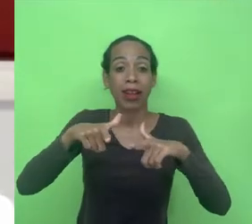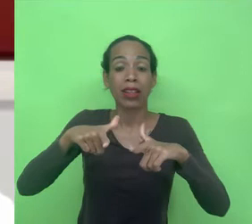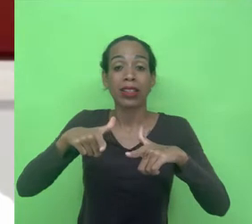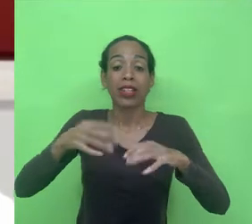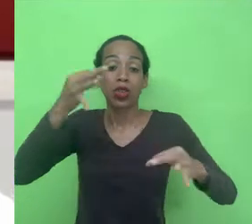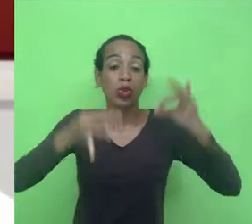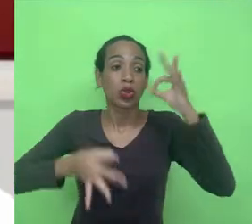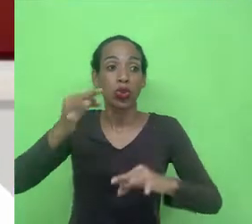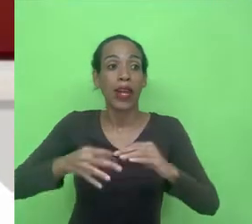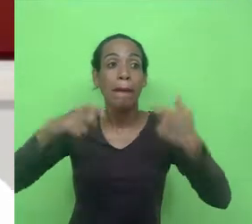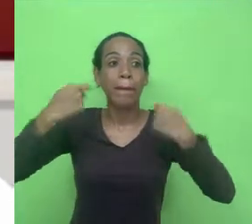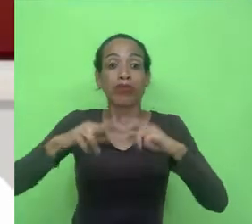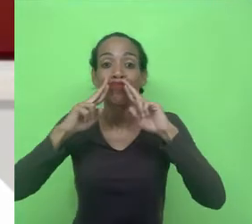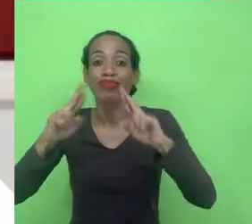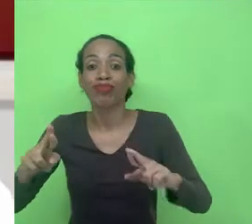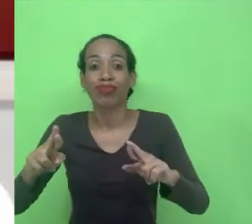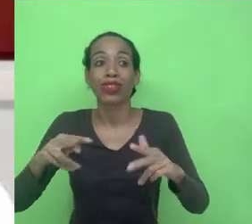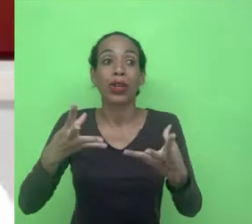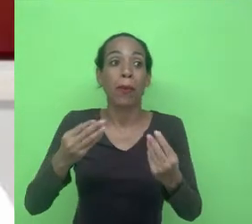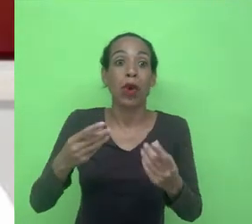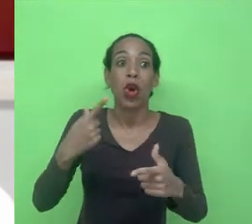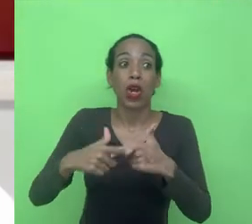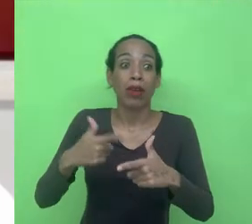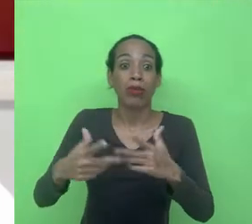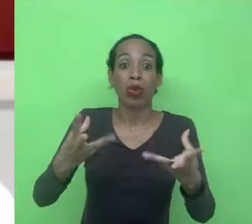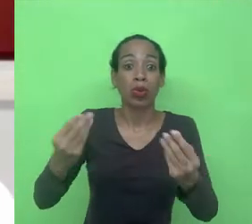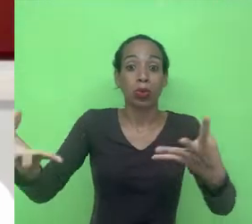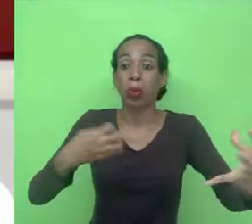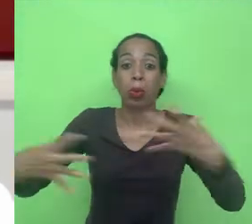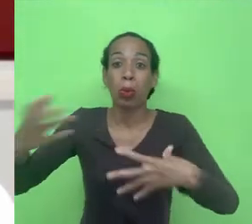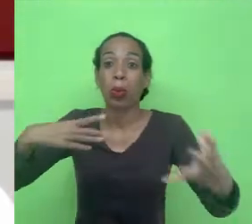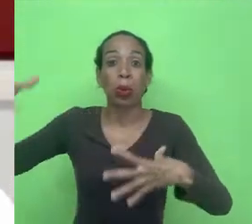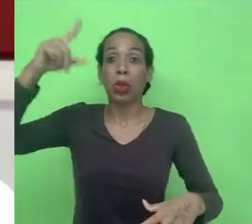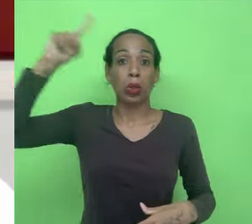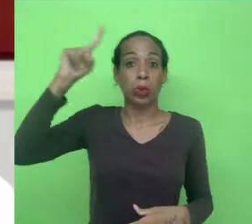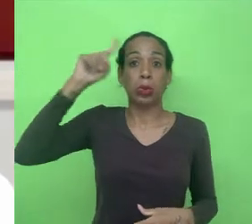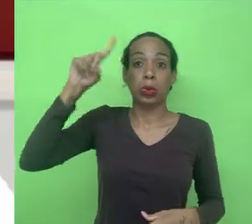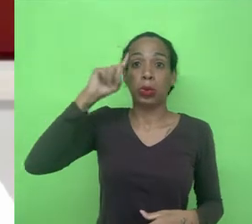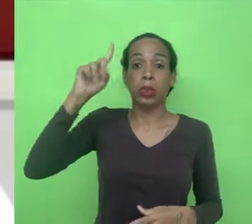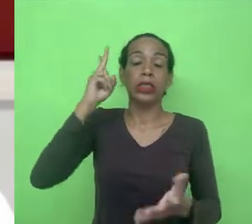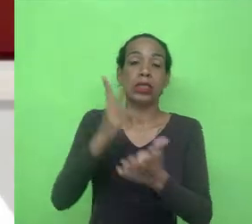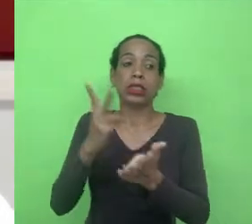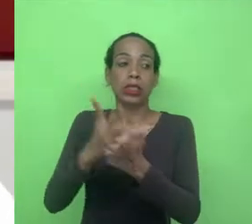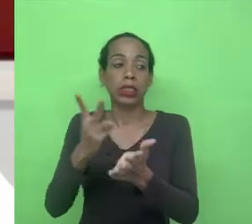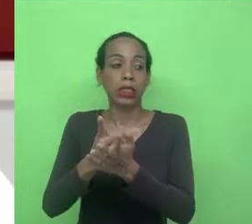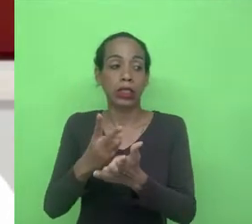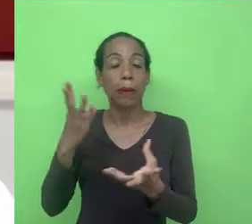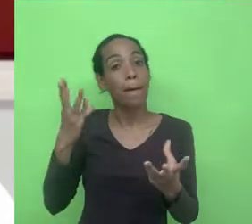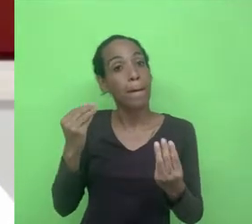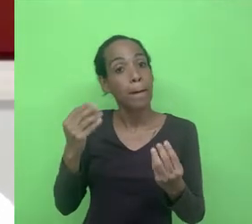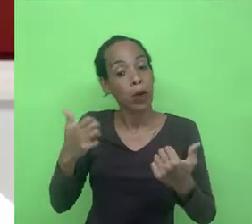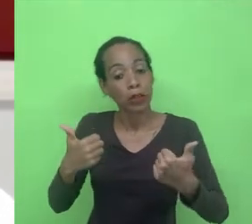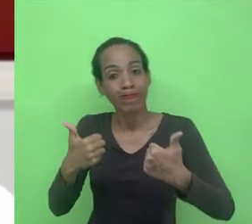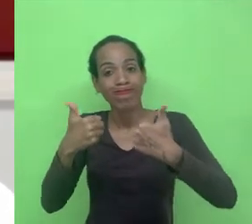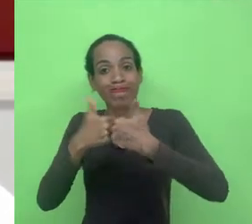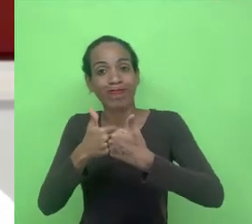coisa, pela quantidade de demandas que elas têm todos os dias, então elas estão sempre ligadas em um elemento muito próximo que